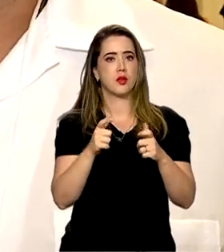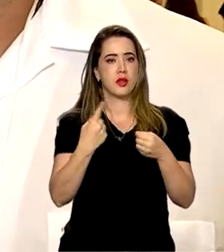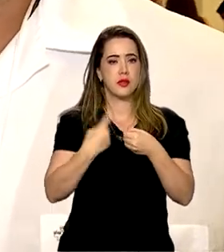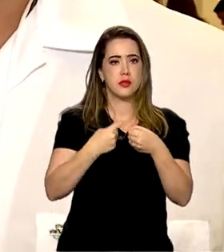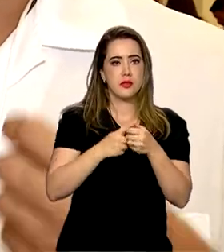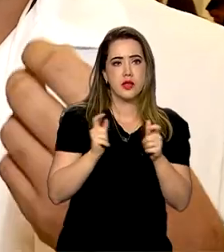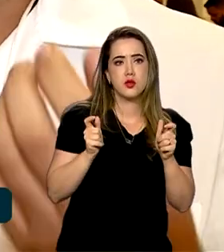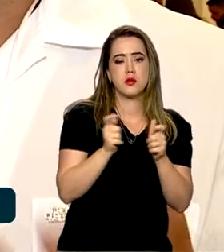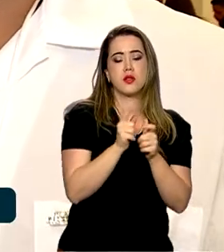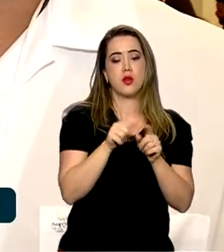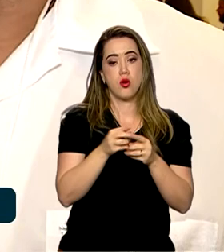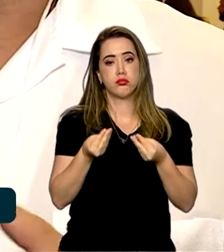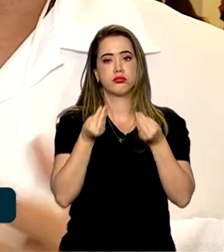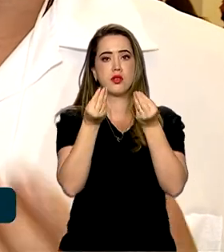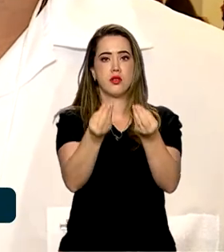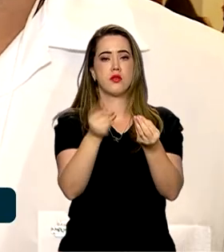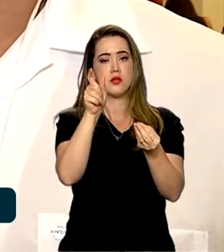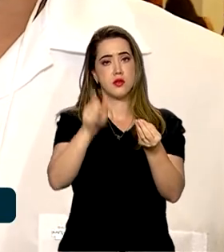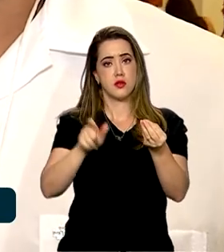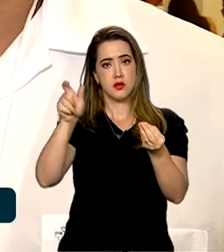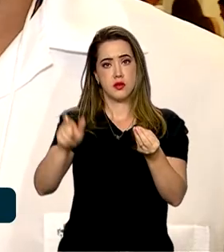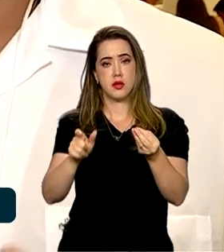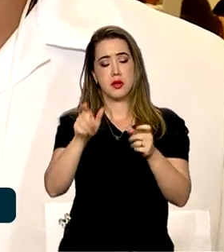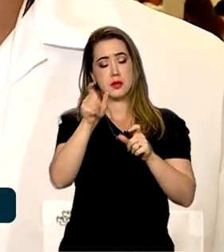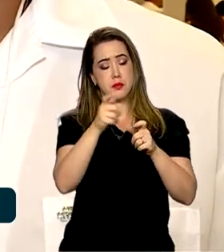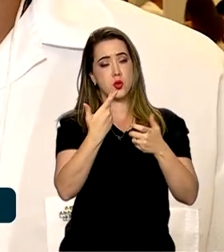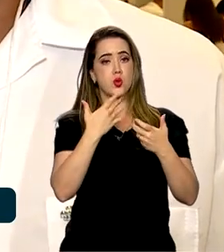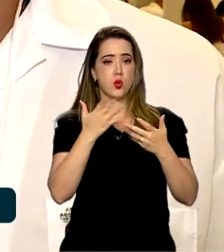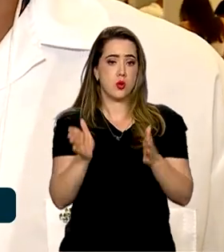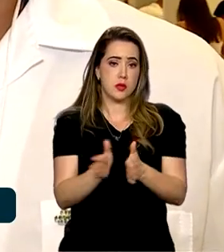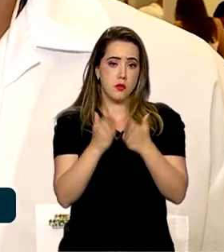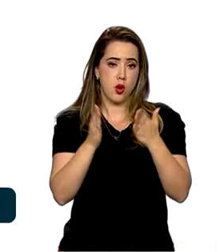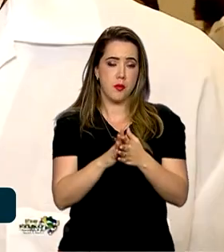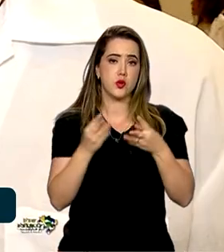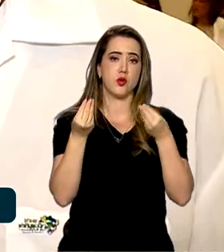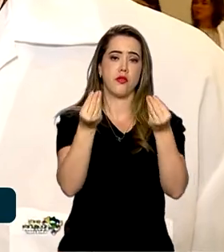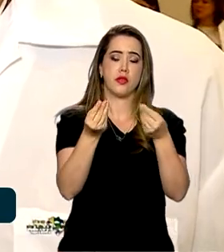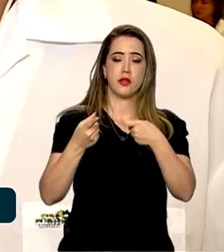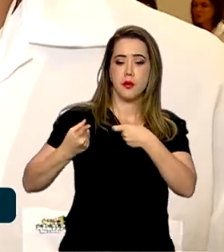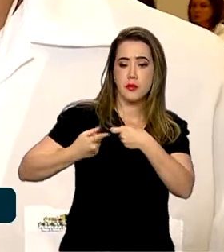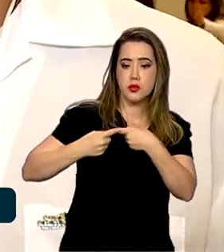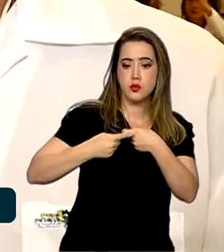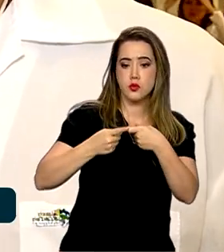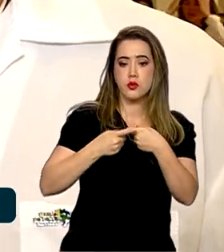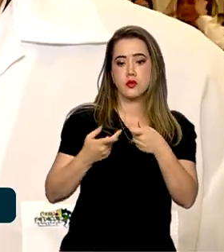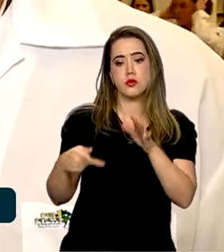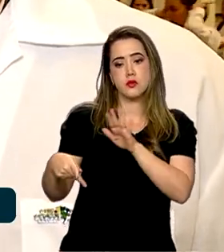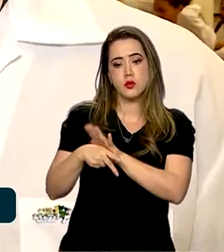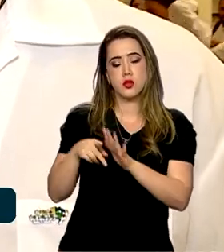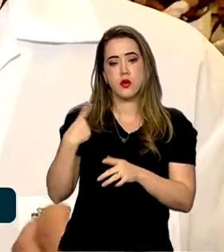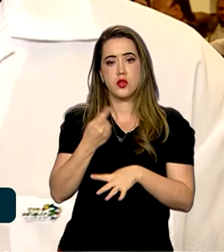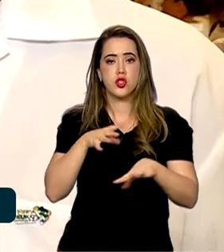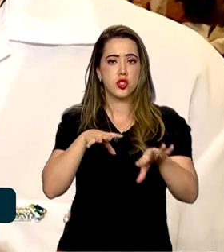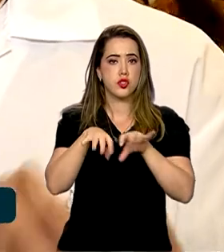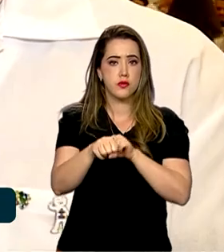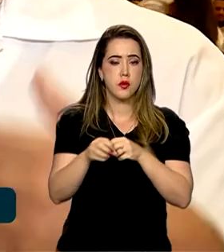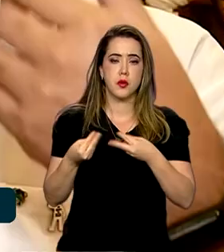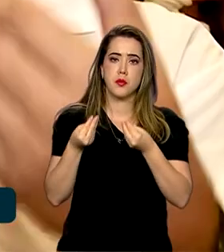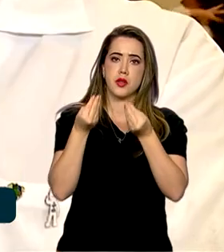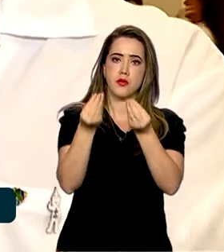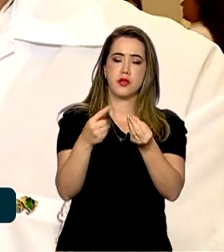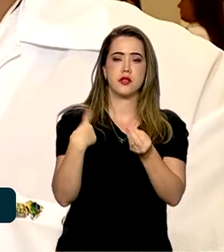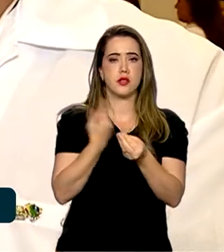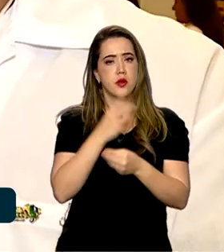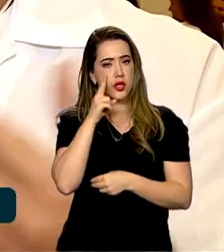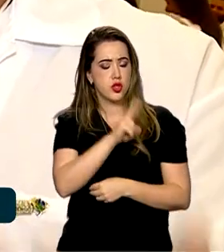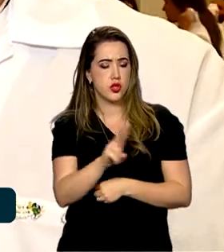e levar até as pessoas carentes a medicina em si. Então, a gente se forma para poder oferecer aquilo que a gente viu que